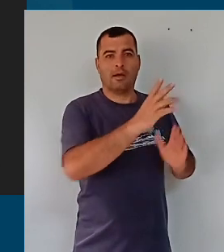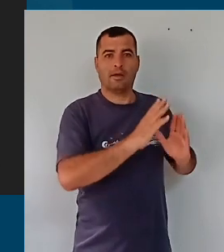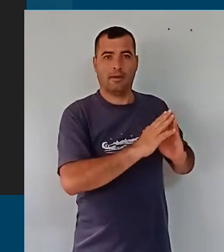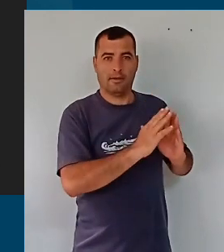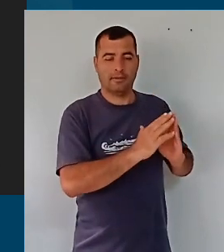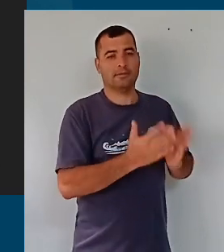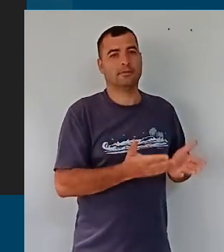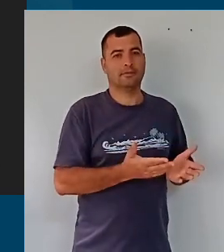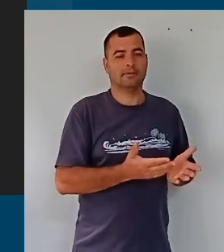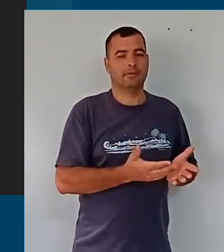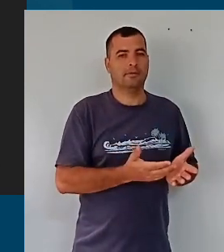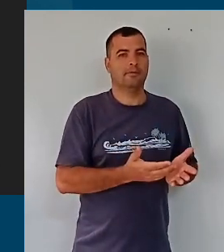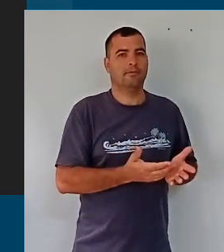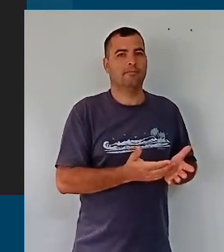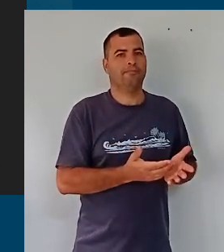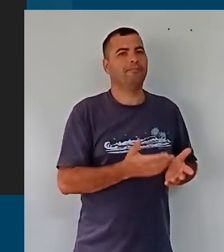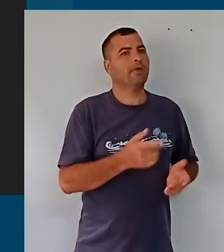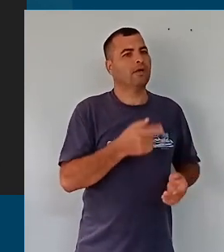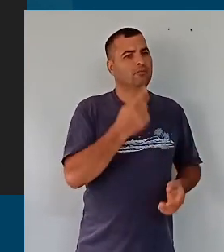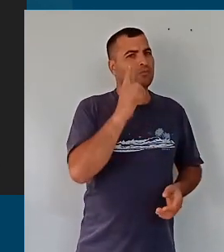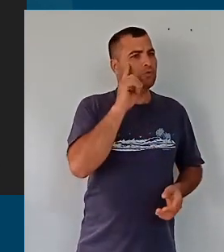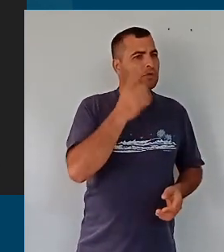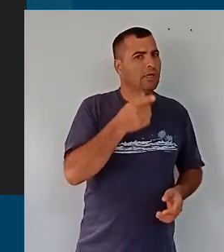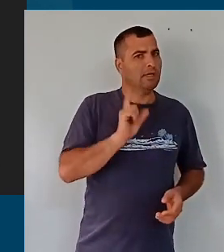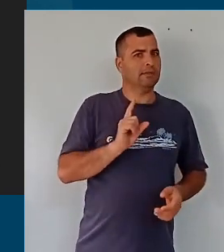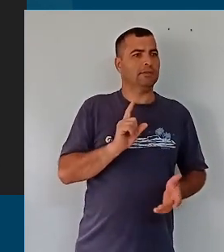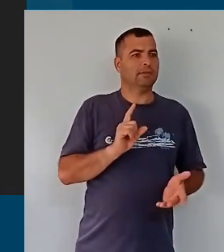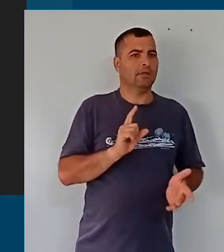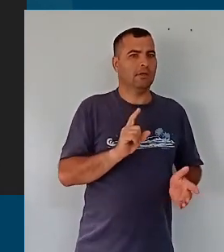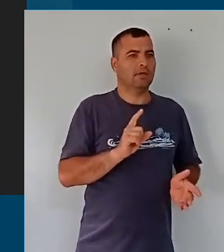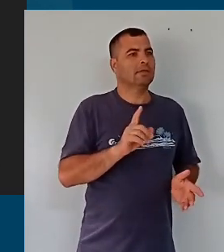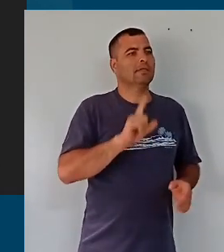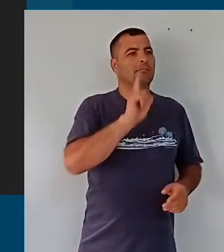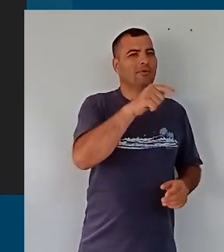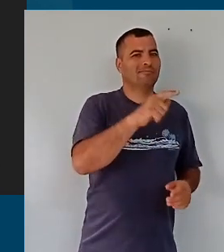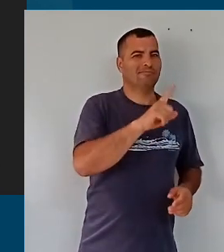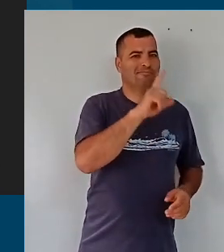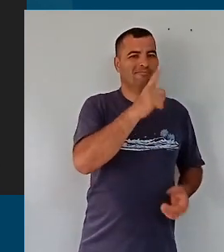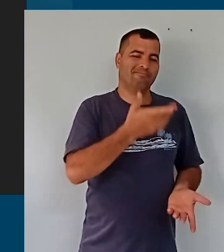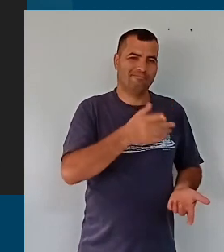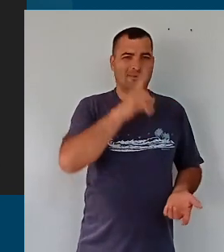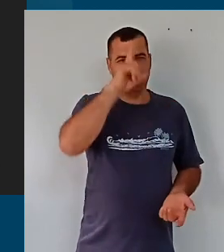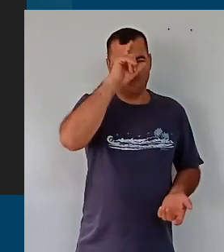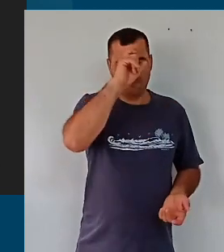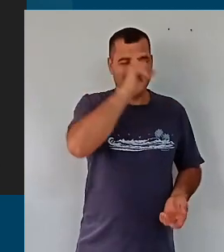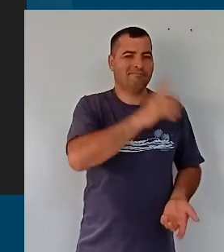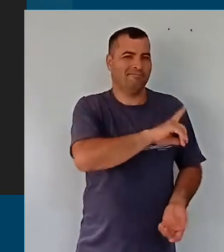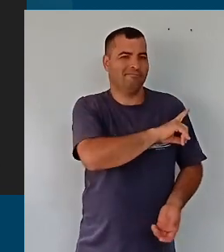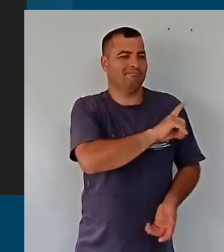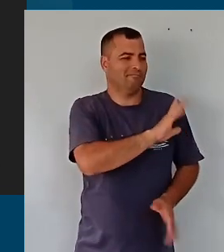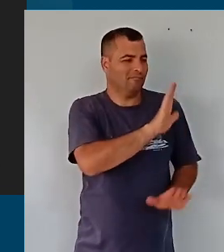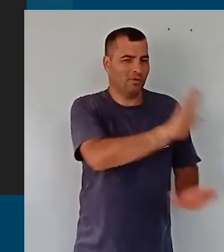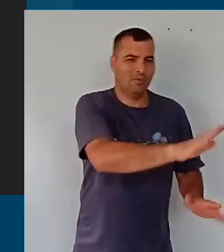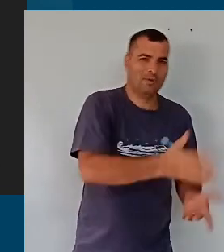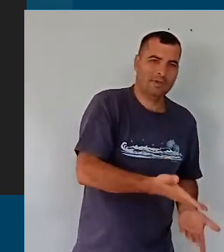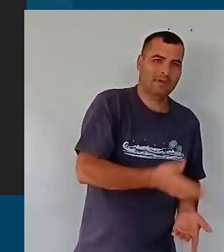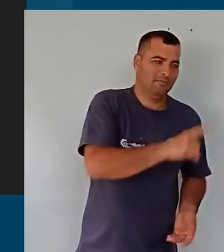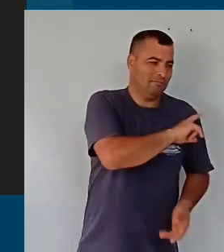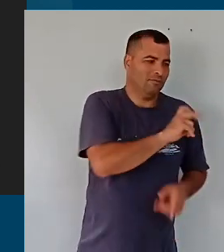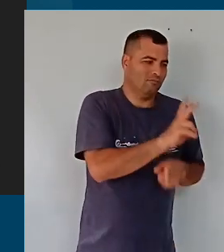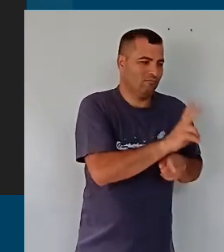casa dele, no dia antes que ele foi internado, e ele já estava ali com alguma